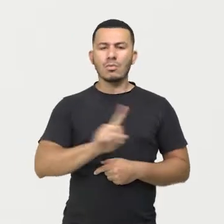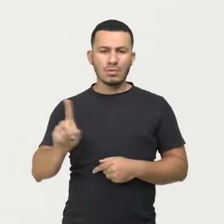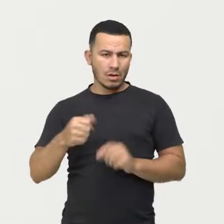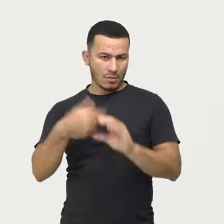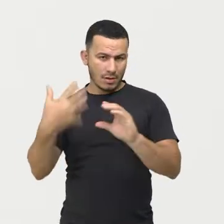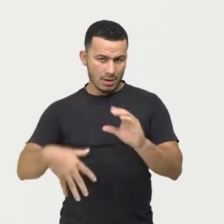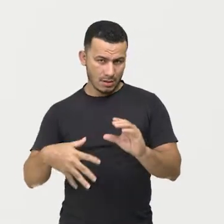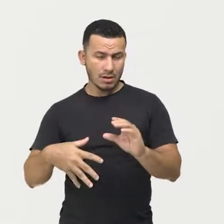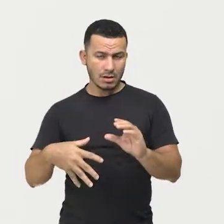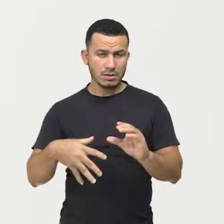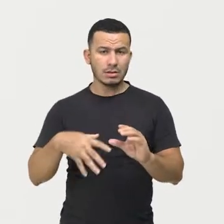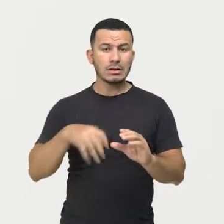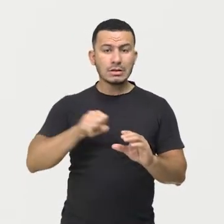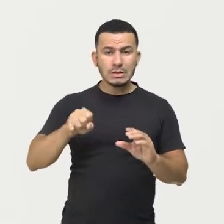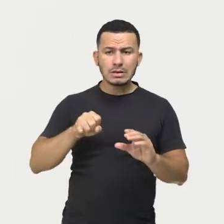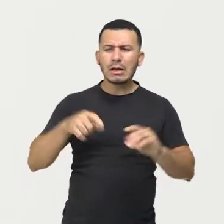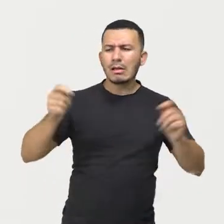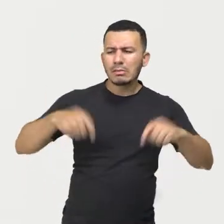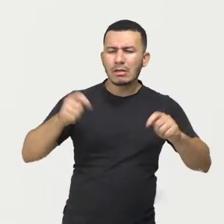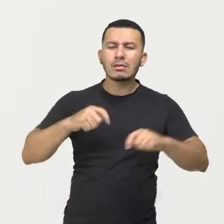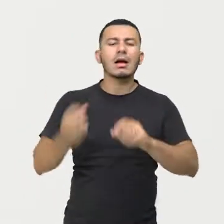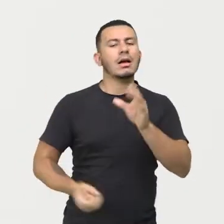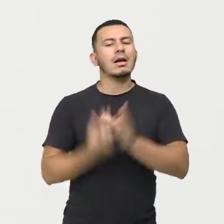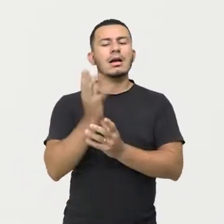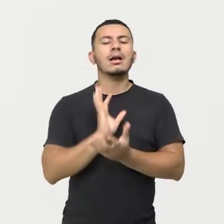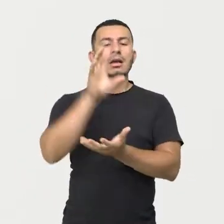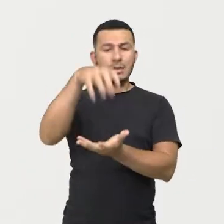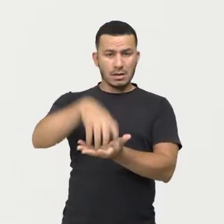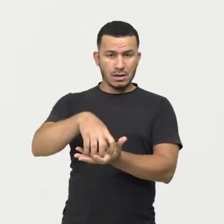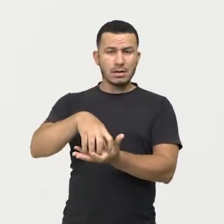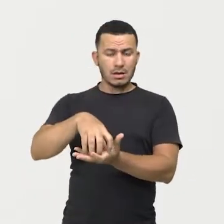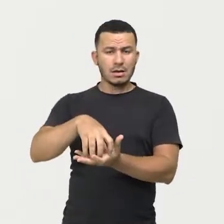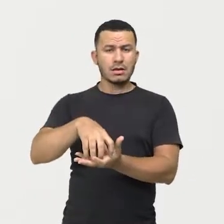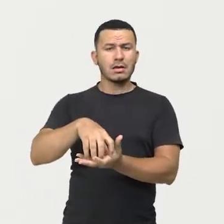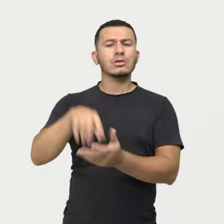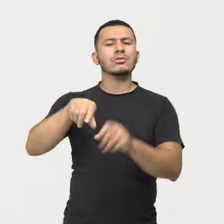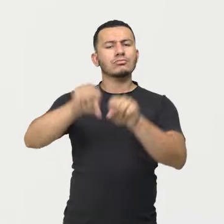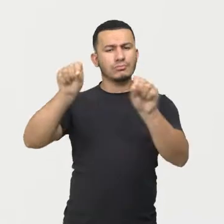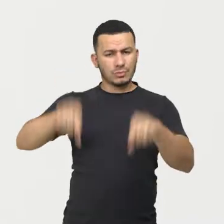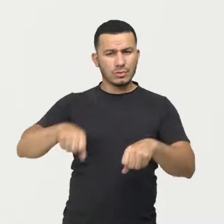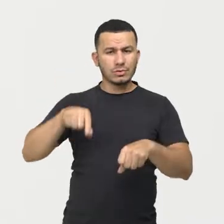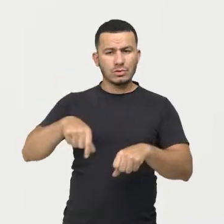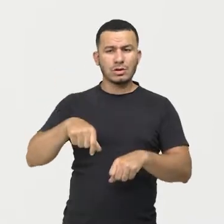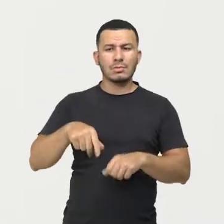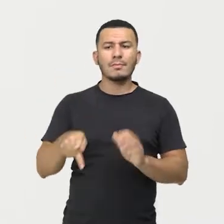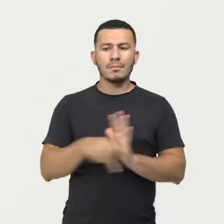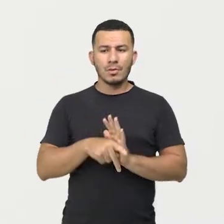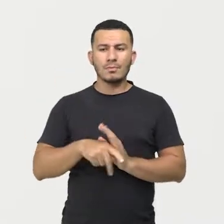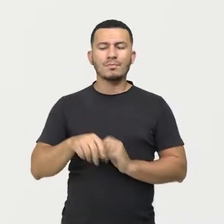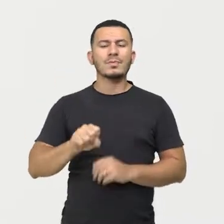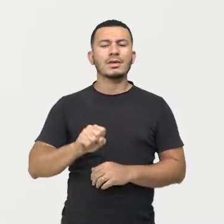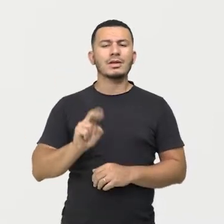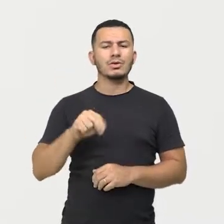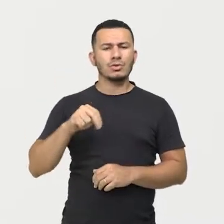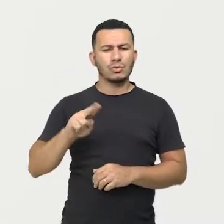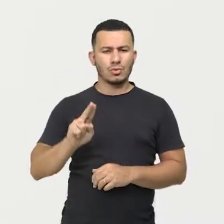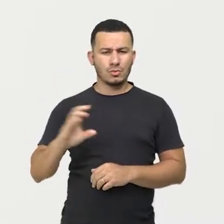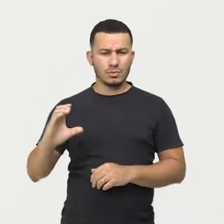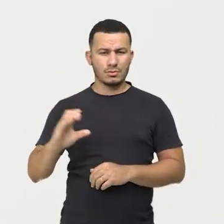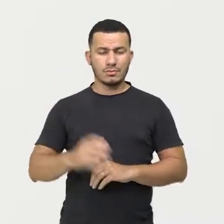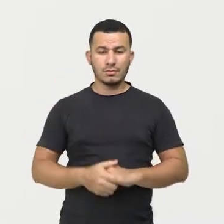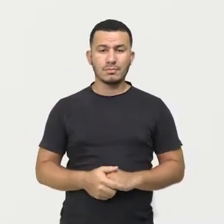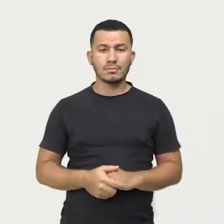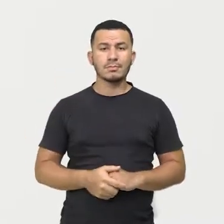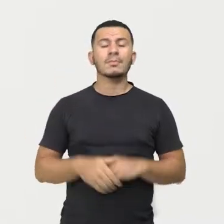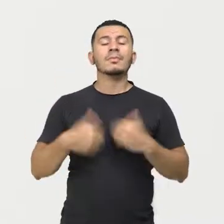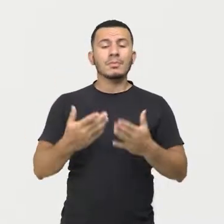criar, implantar e gestar esse local que vai ser chamado de unidade de conservação. Então, só